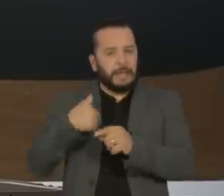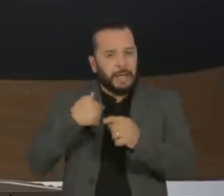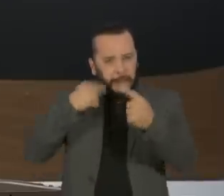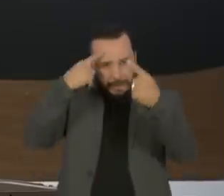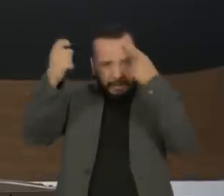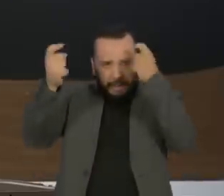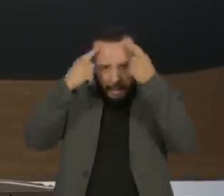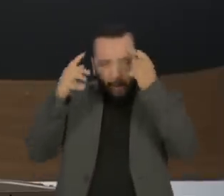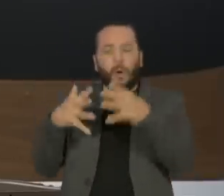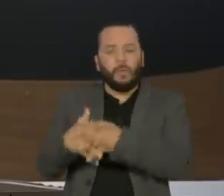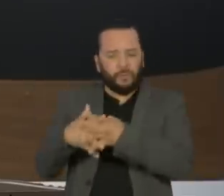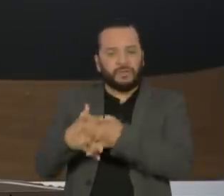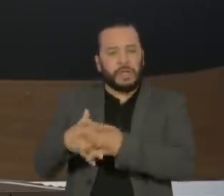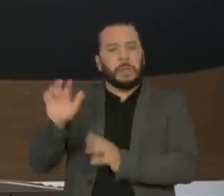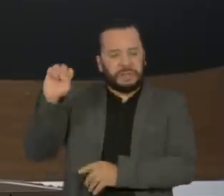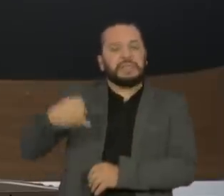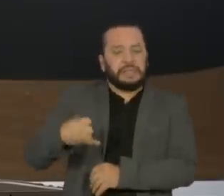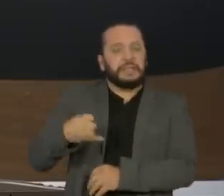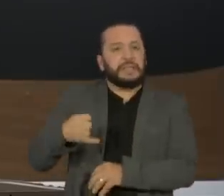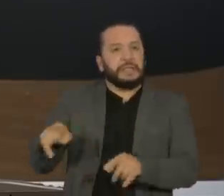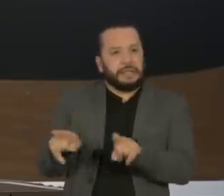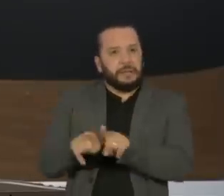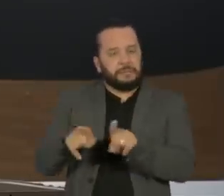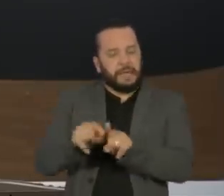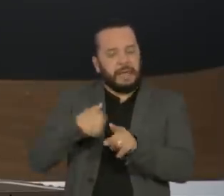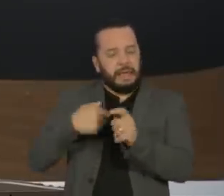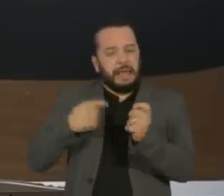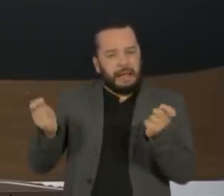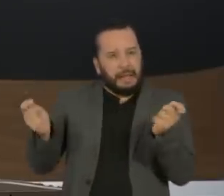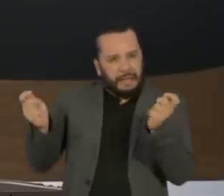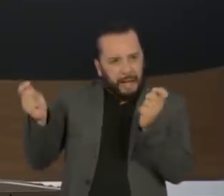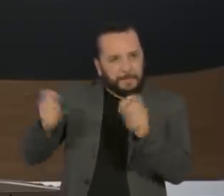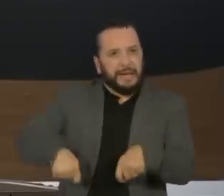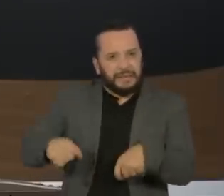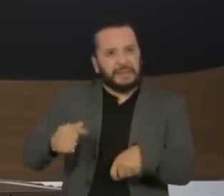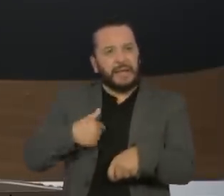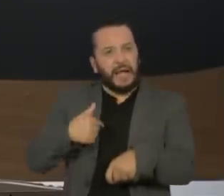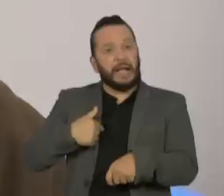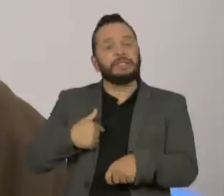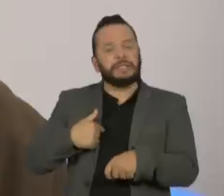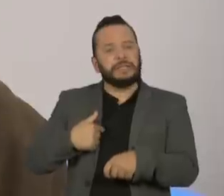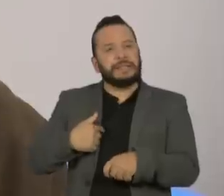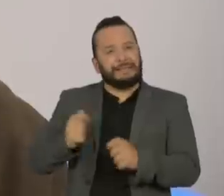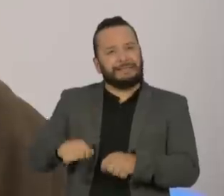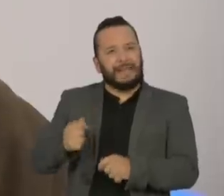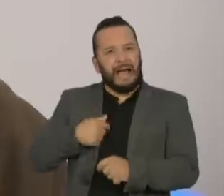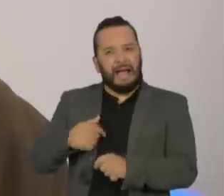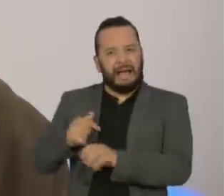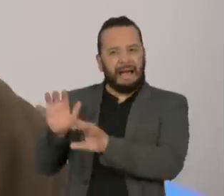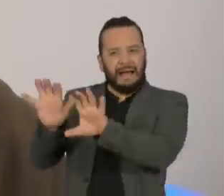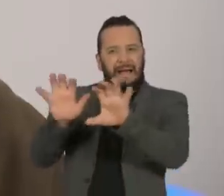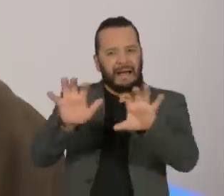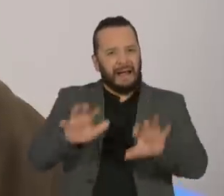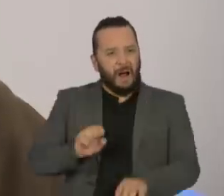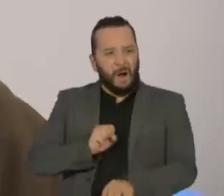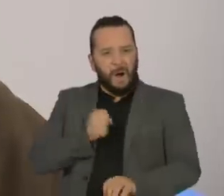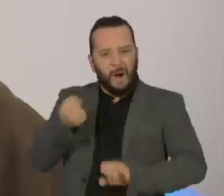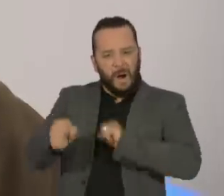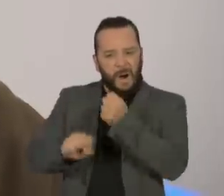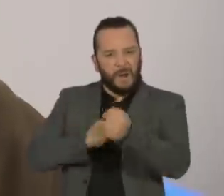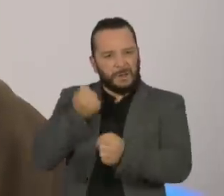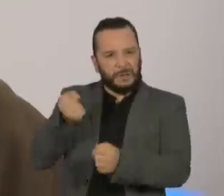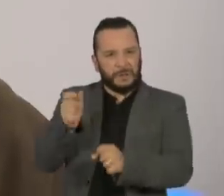de casos, com uma capacidade quase que sobre-humana de gerar ódios irreparáveis, de provocar e instigar nos